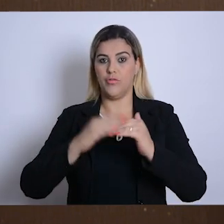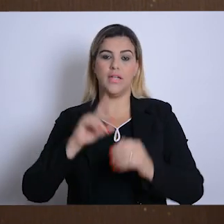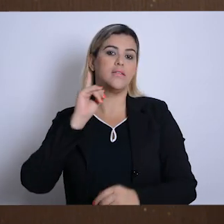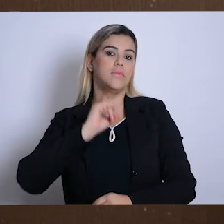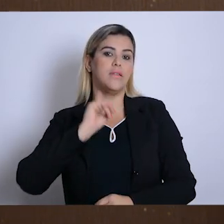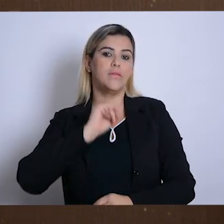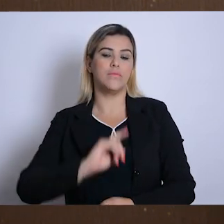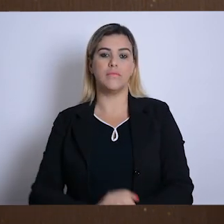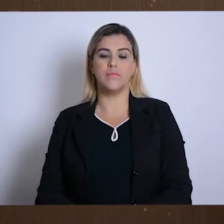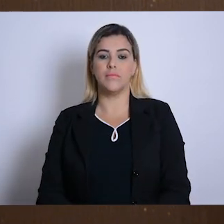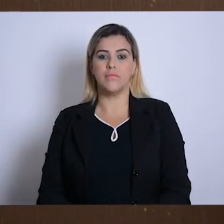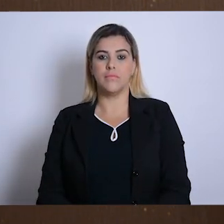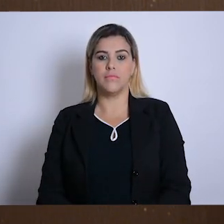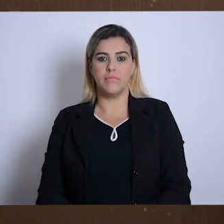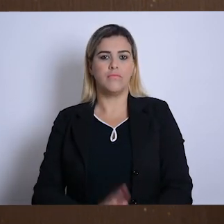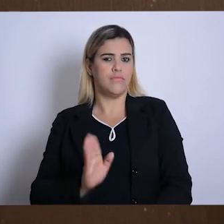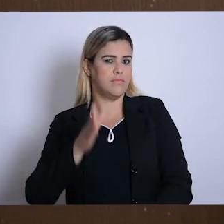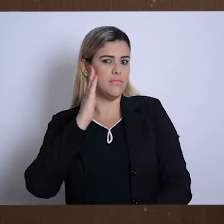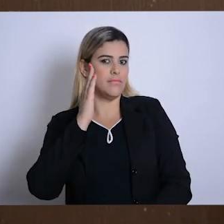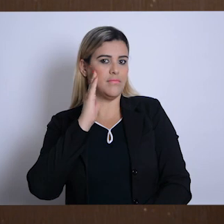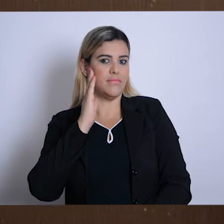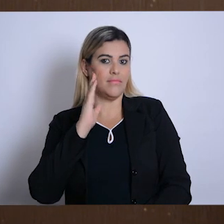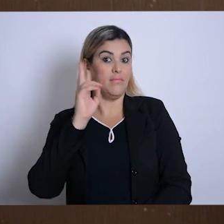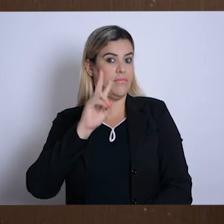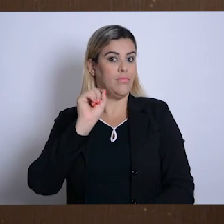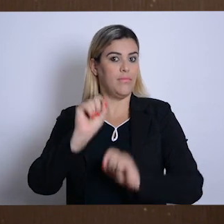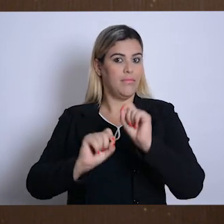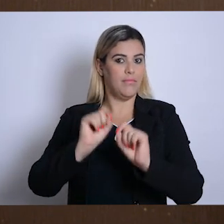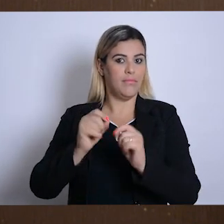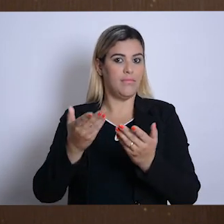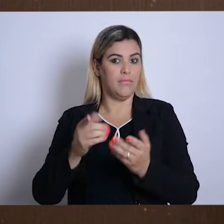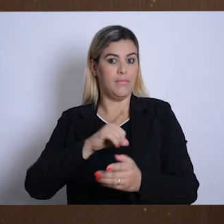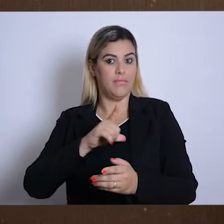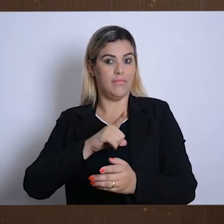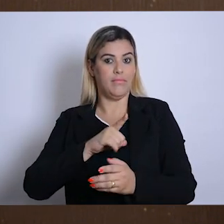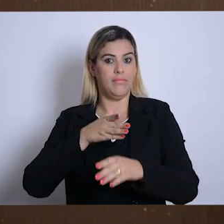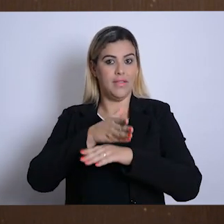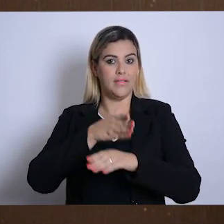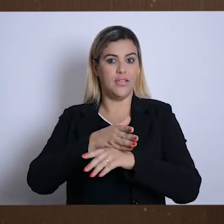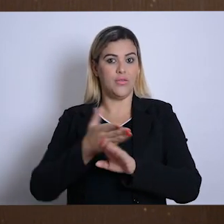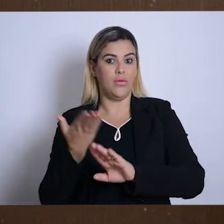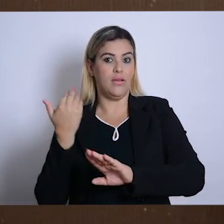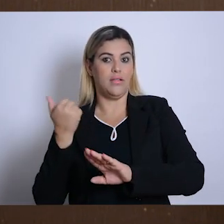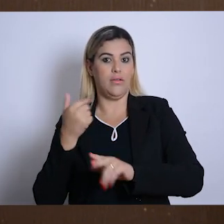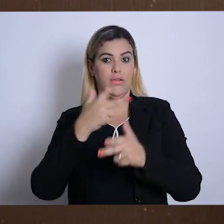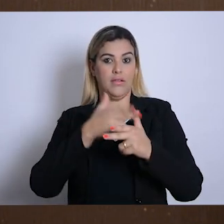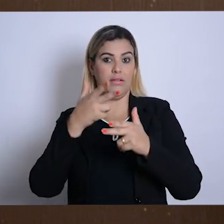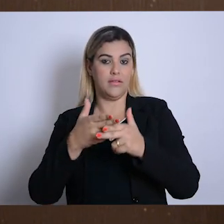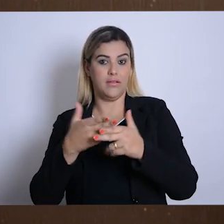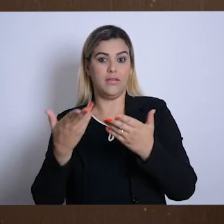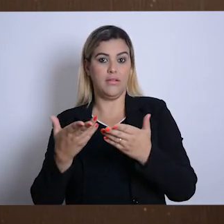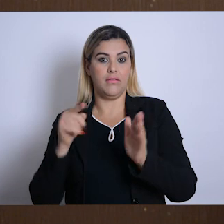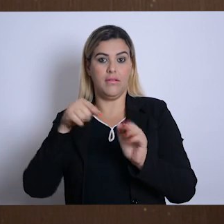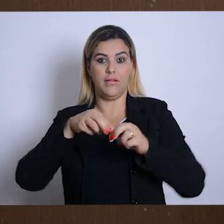mineiros. Você já sabe, mas não custa lembrar, para ter acesso a todos os episódios anteriores da websérie,